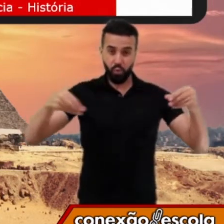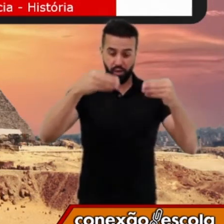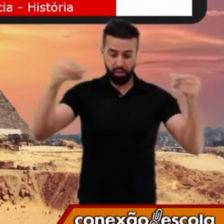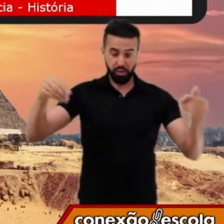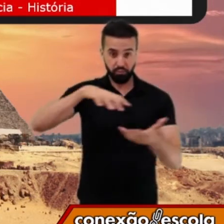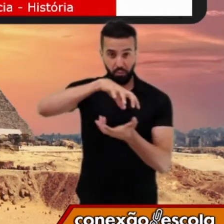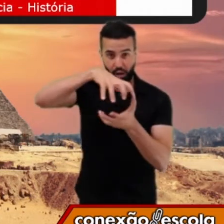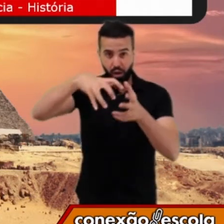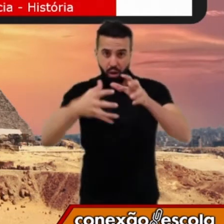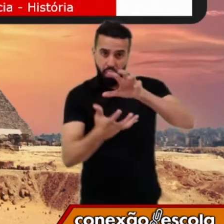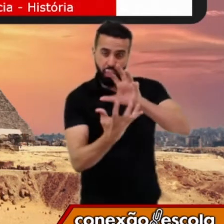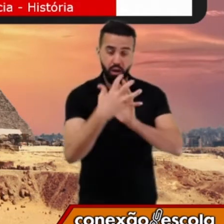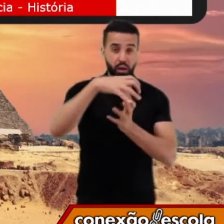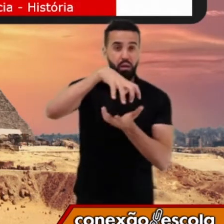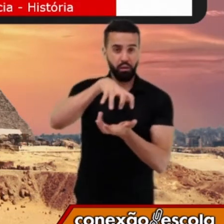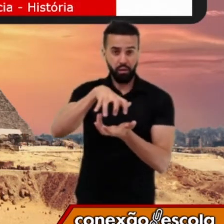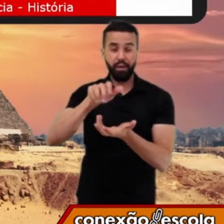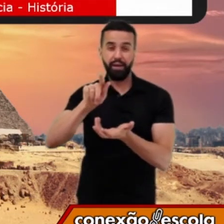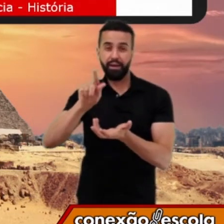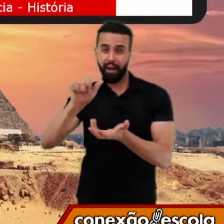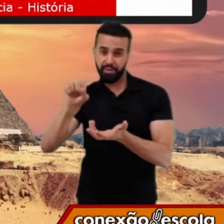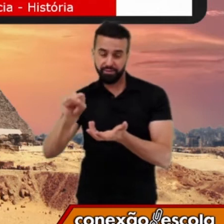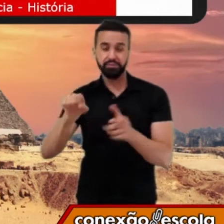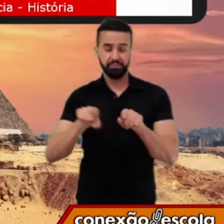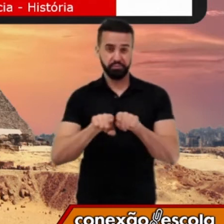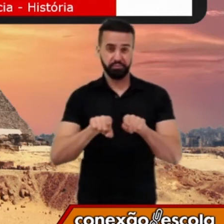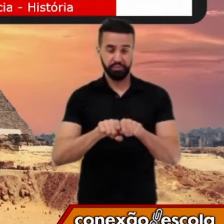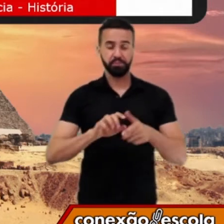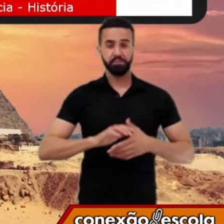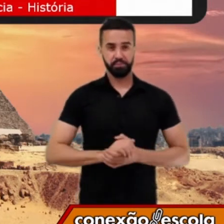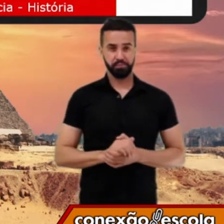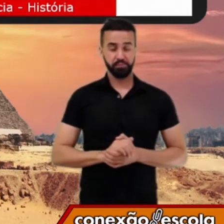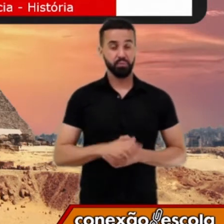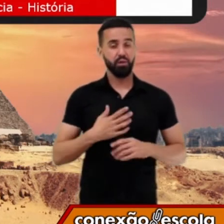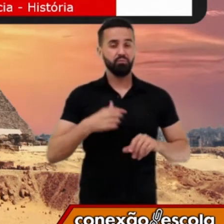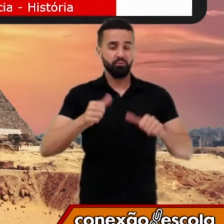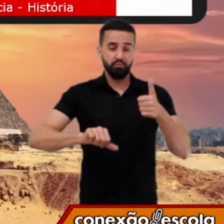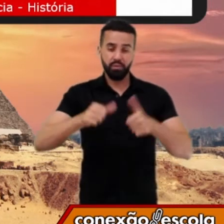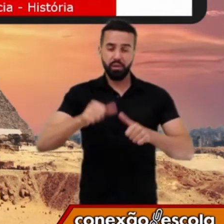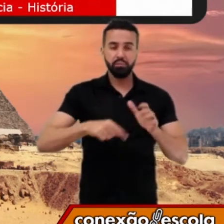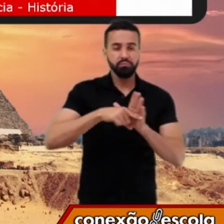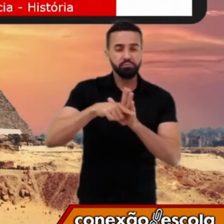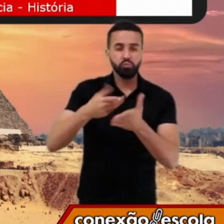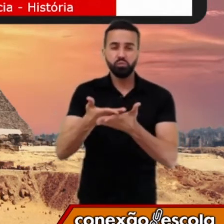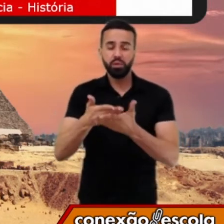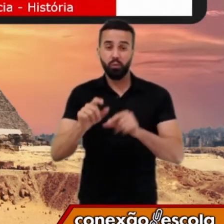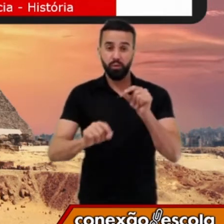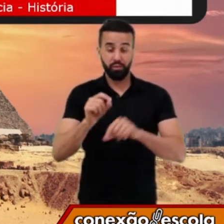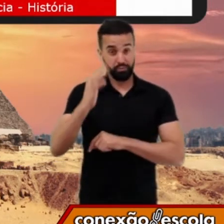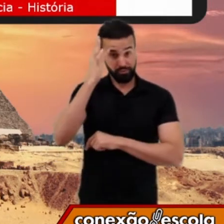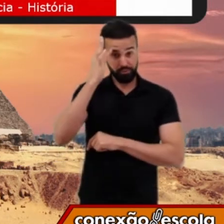Dentro dessa perspectiva que nós vamos analisar, nós vamos falar sobre as teorias de